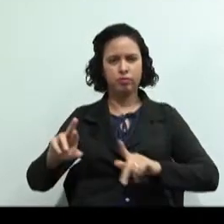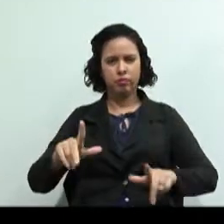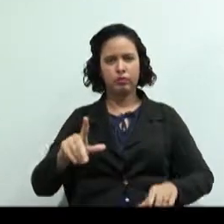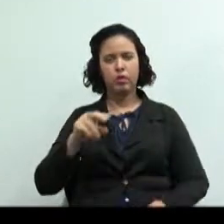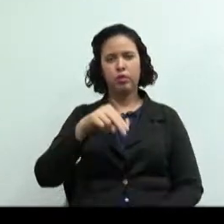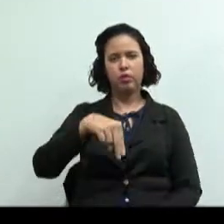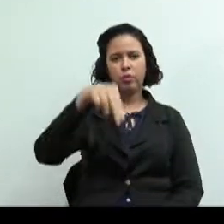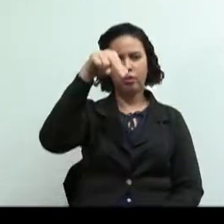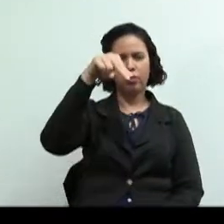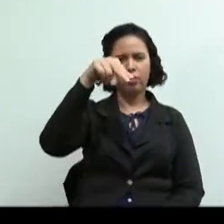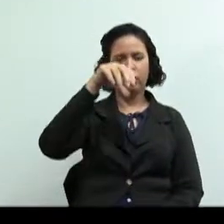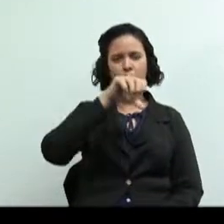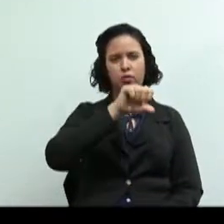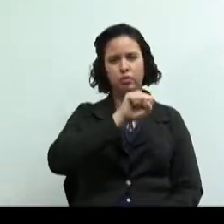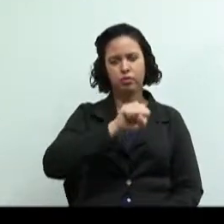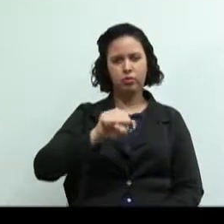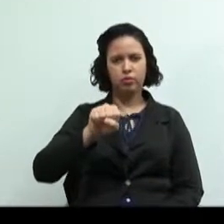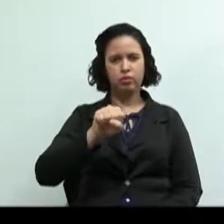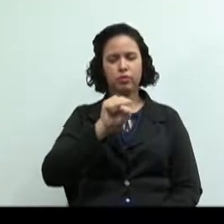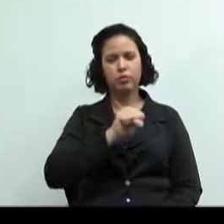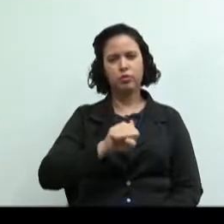e nordeste.